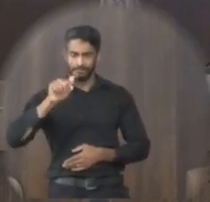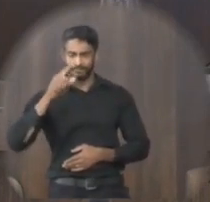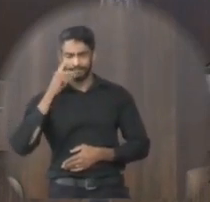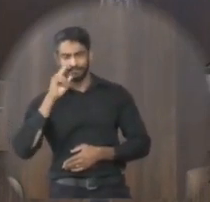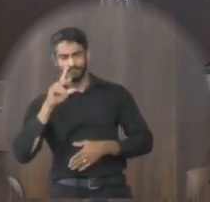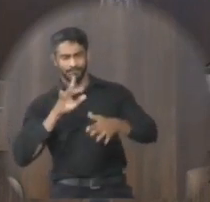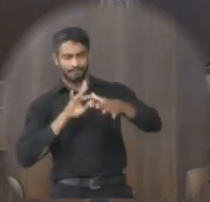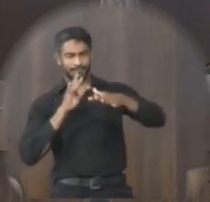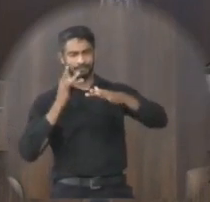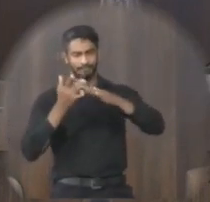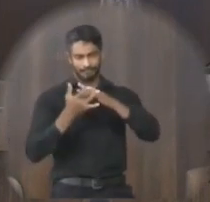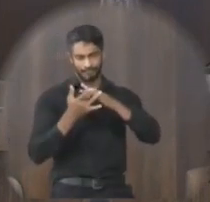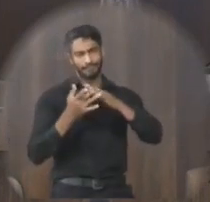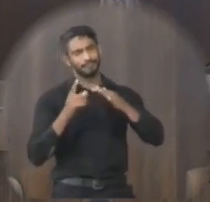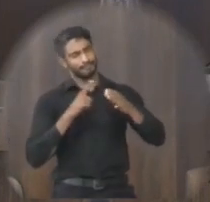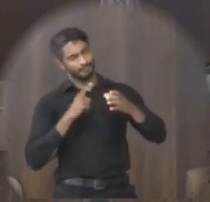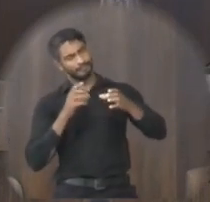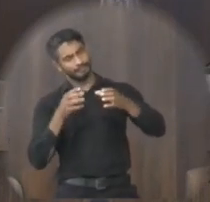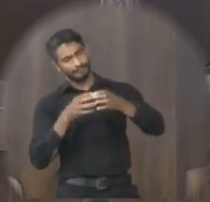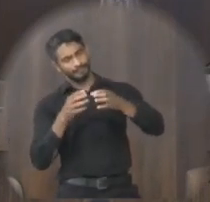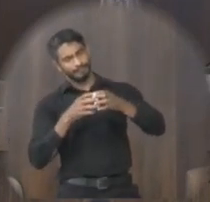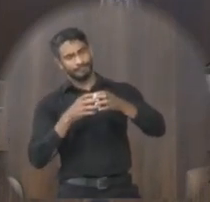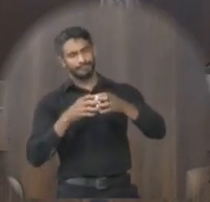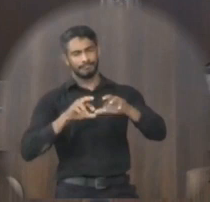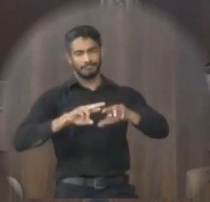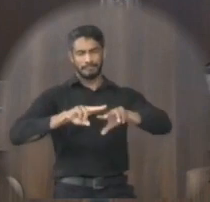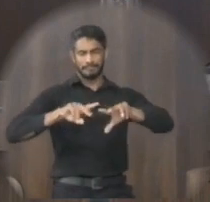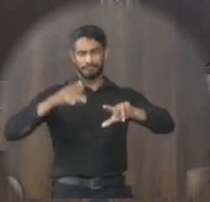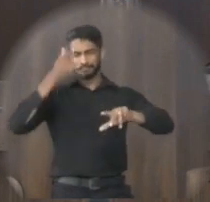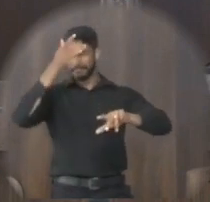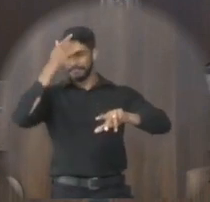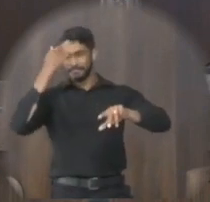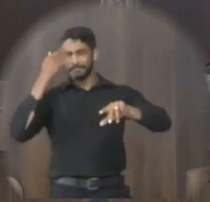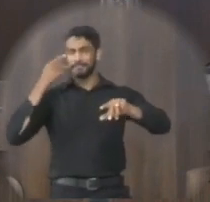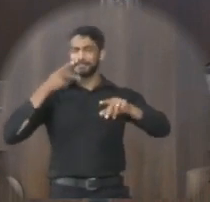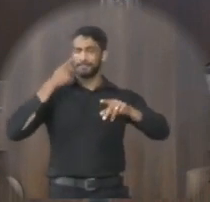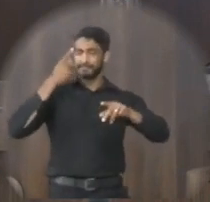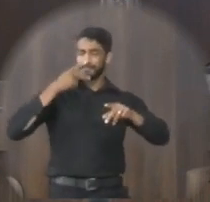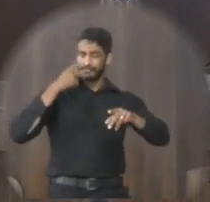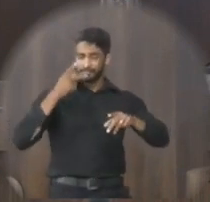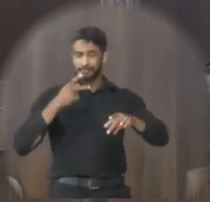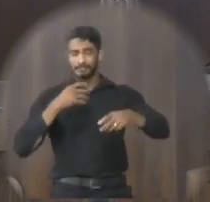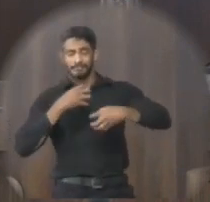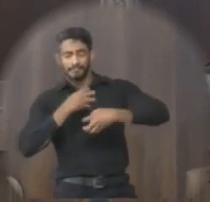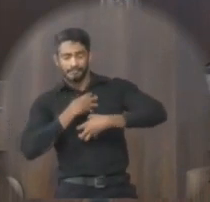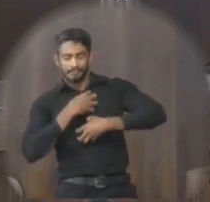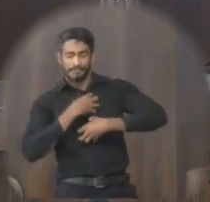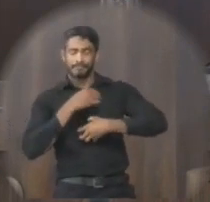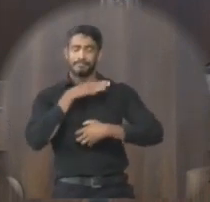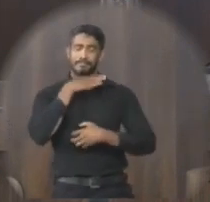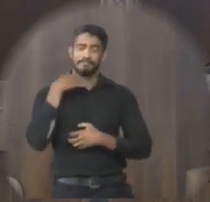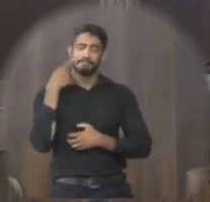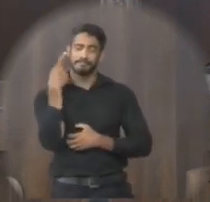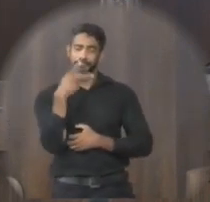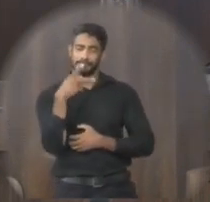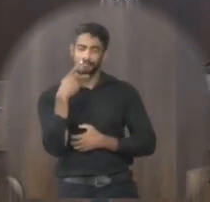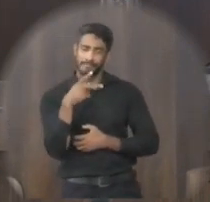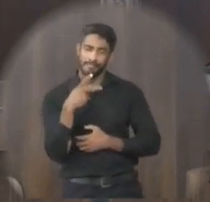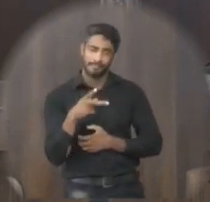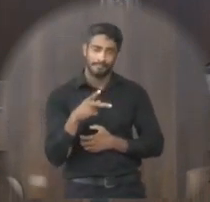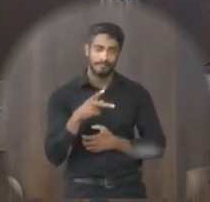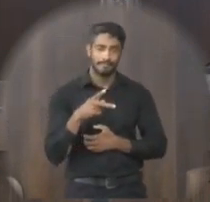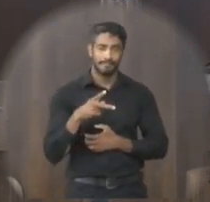sociais eu vi um grupo várias pessoas manifestando né a perda os sentimentos pela perda do senhor Tatar inclusive